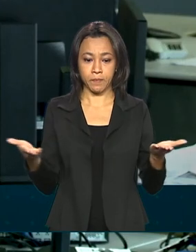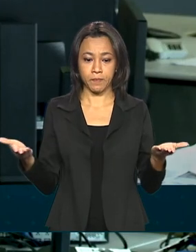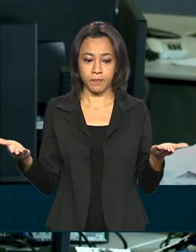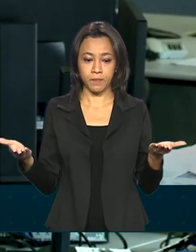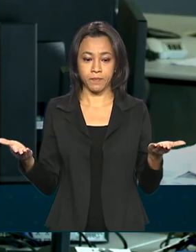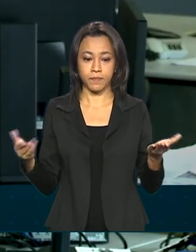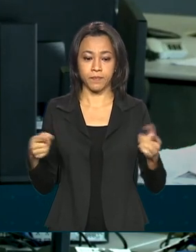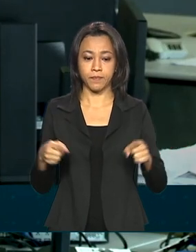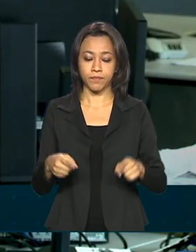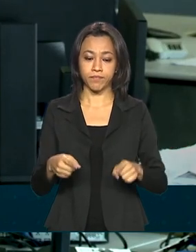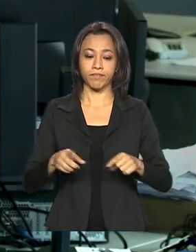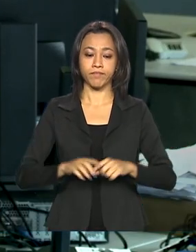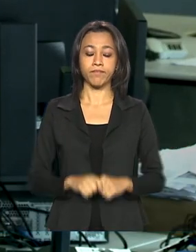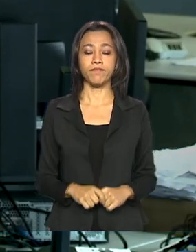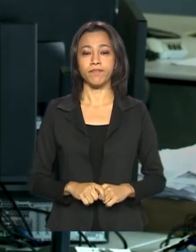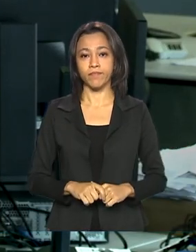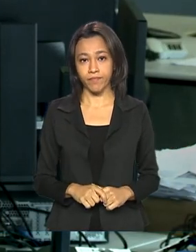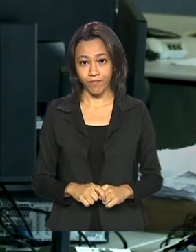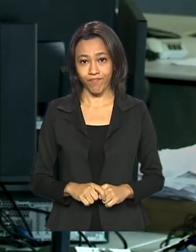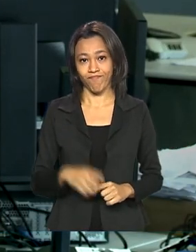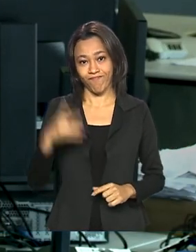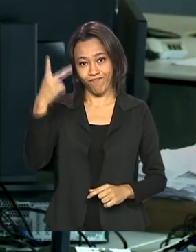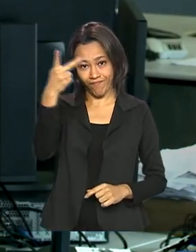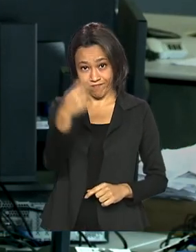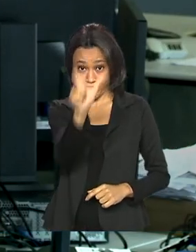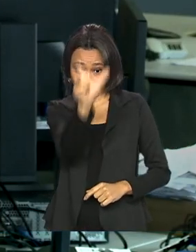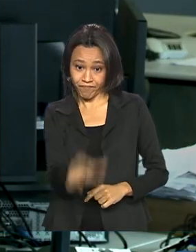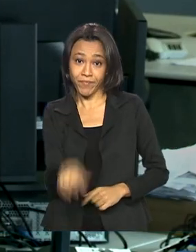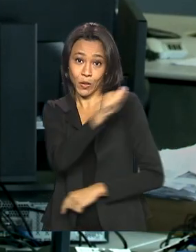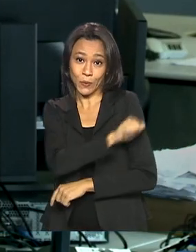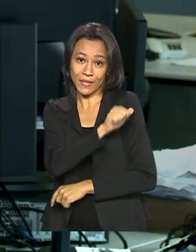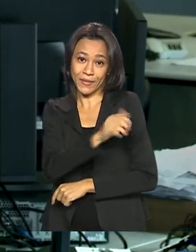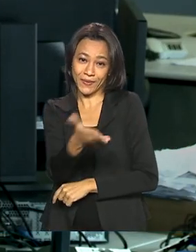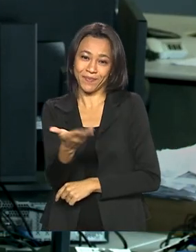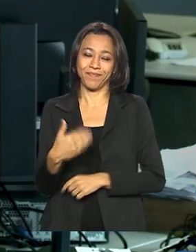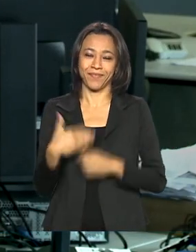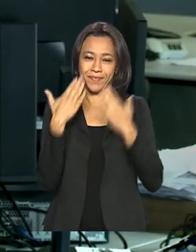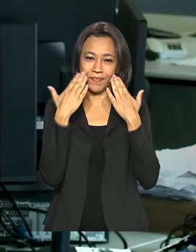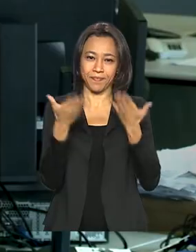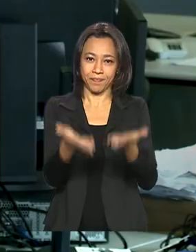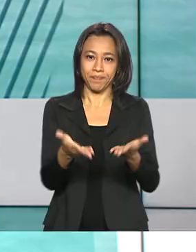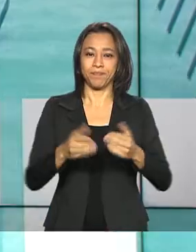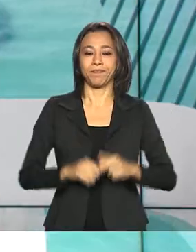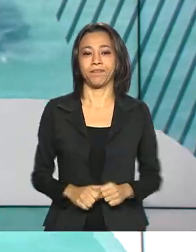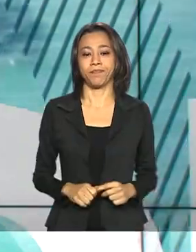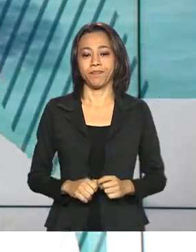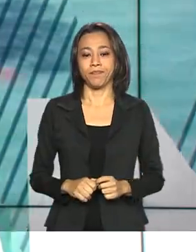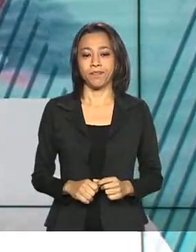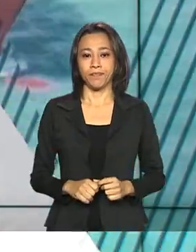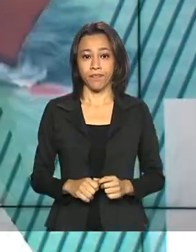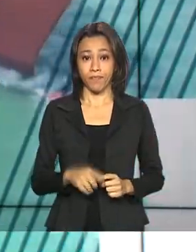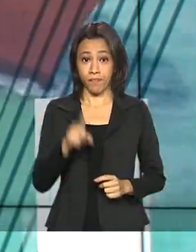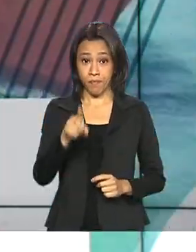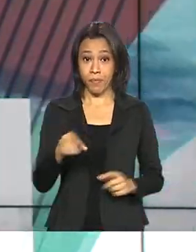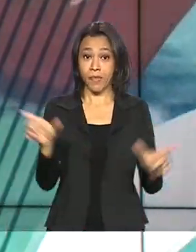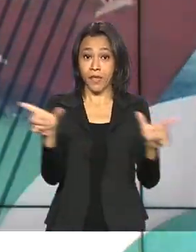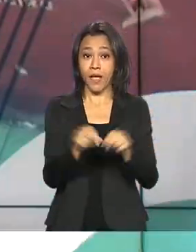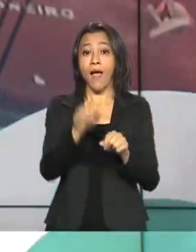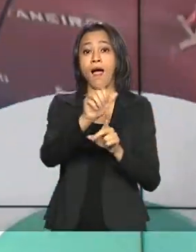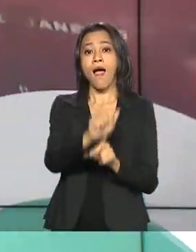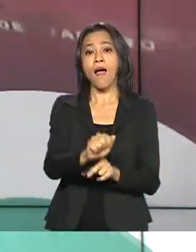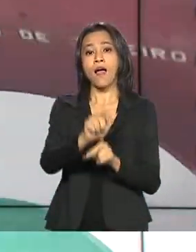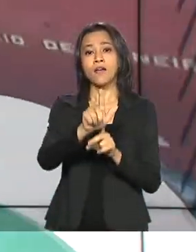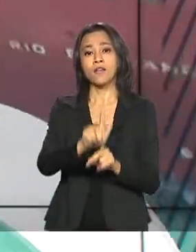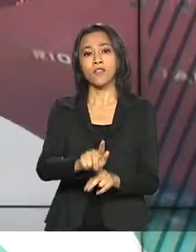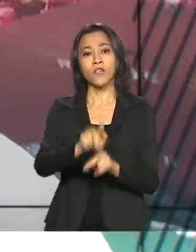.gov.br. Do Rio de Janeiro, Cláudia Boiunga para o Governo Agora. A Advocacia Geral da